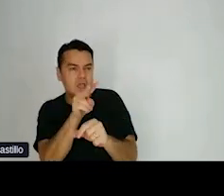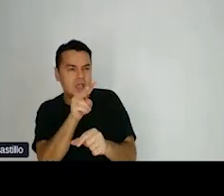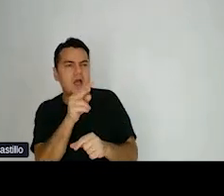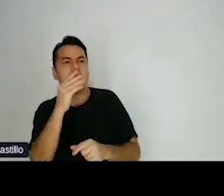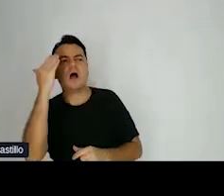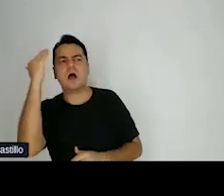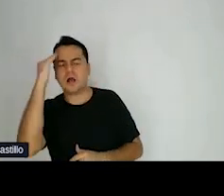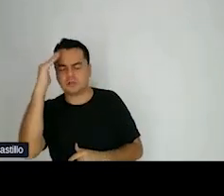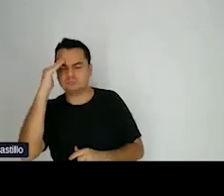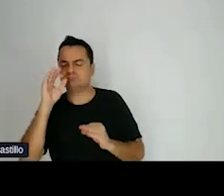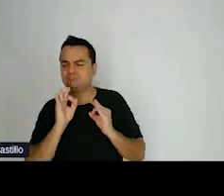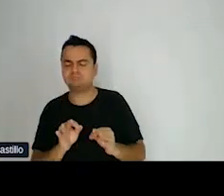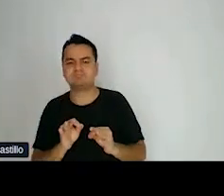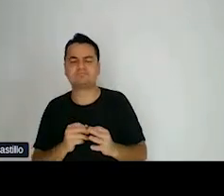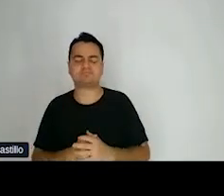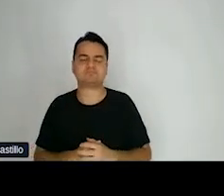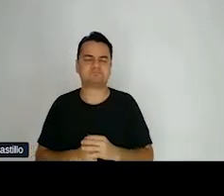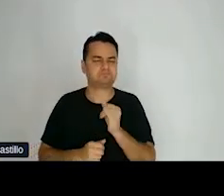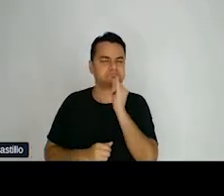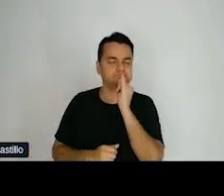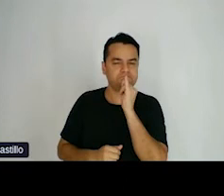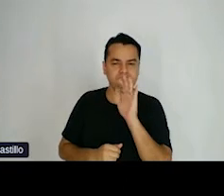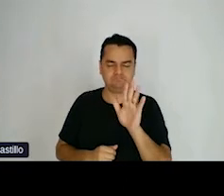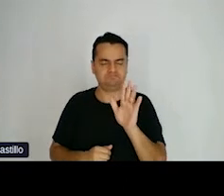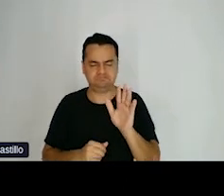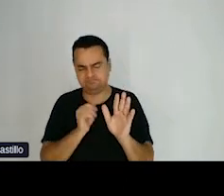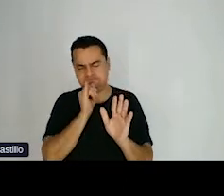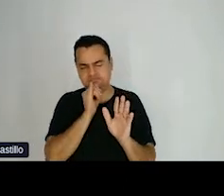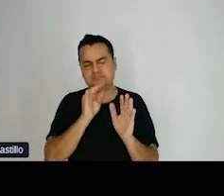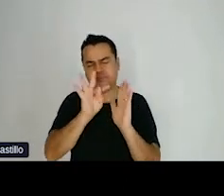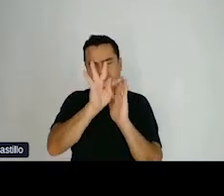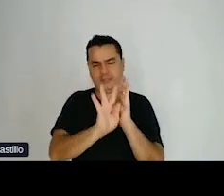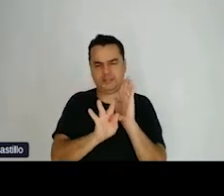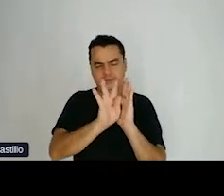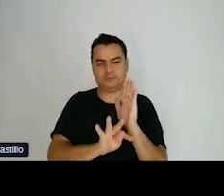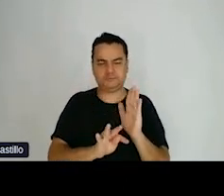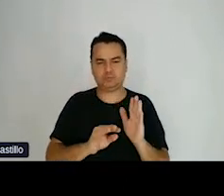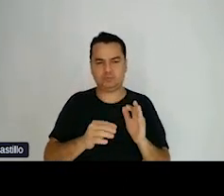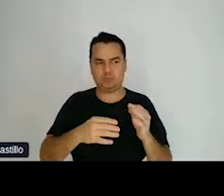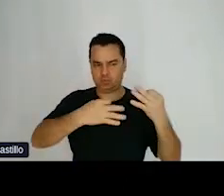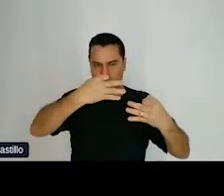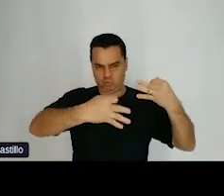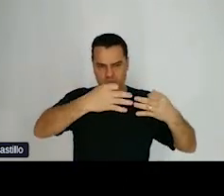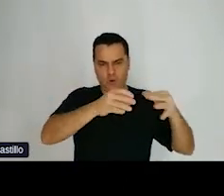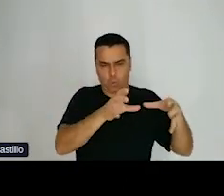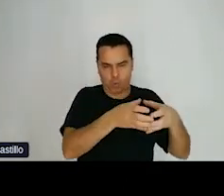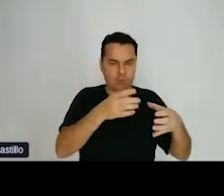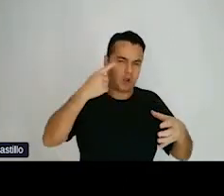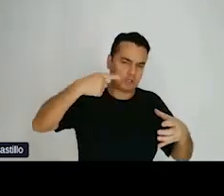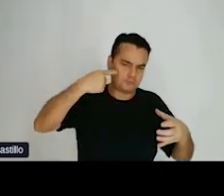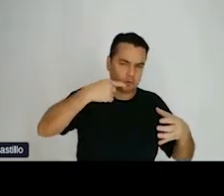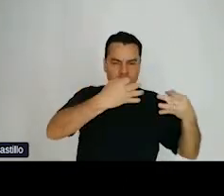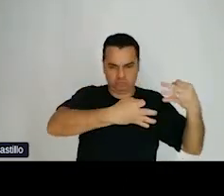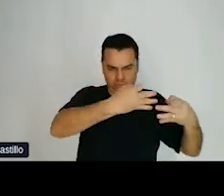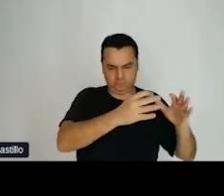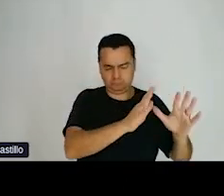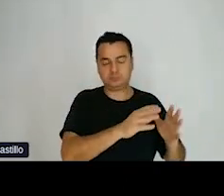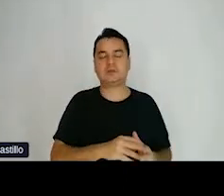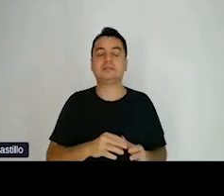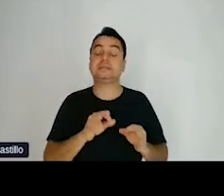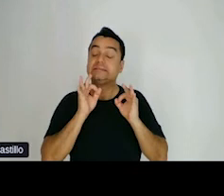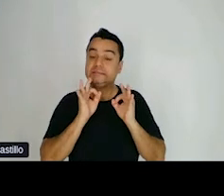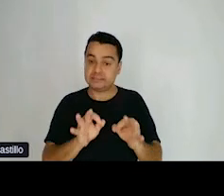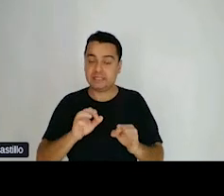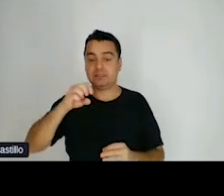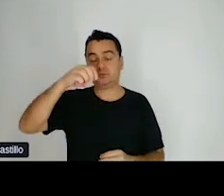por exemplo, trouxe um exemplo aqui de um texto jurídico. É certo que o Ministério Público tem ampla